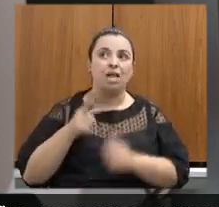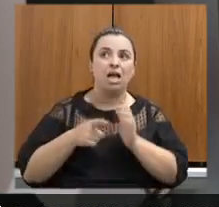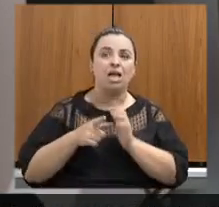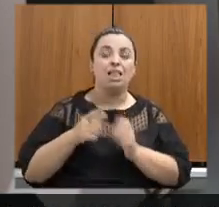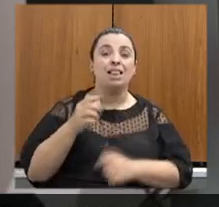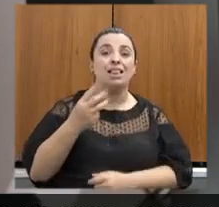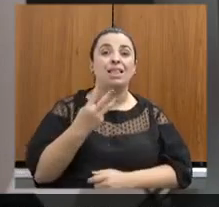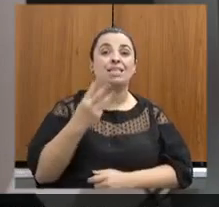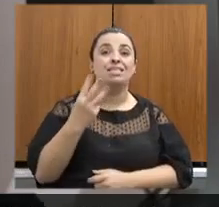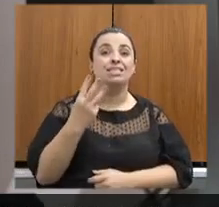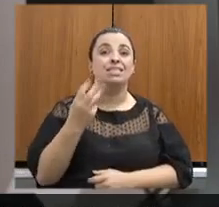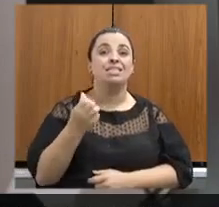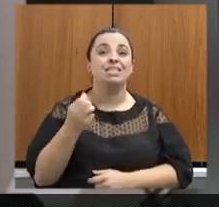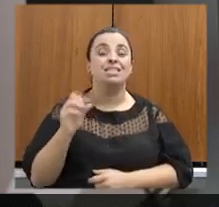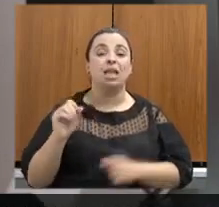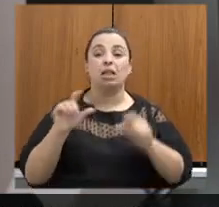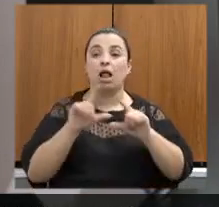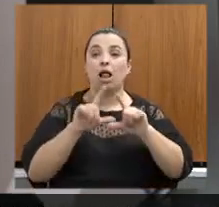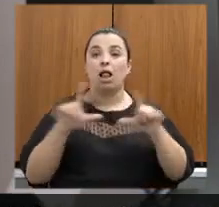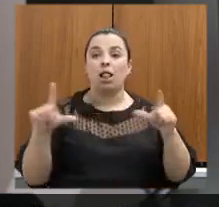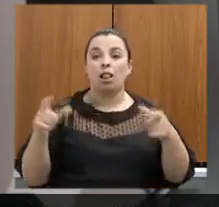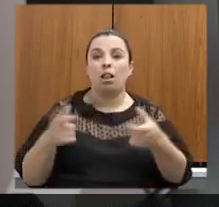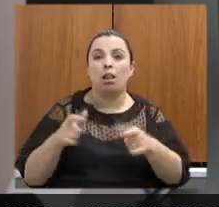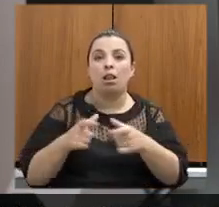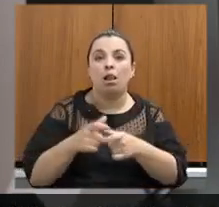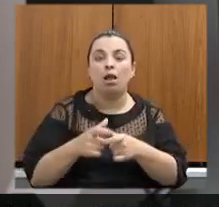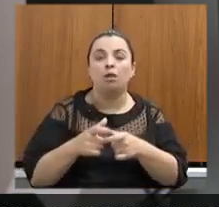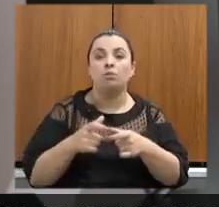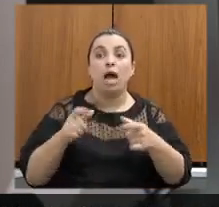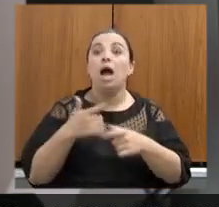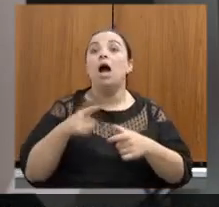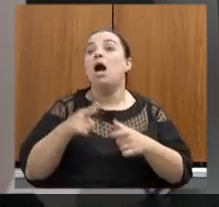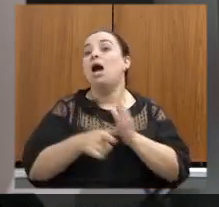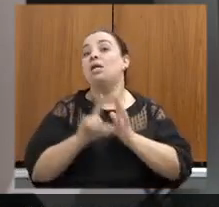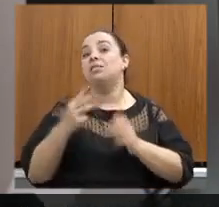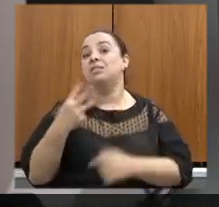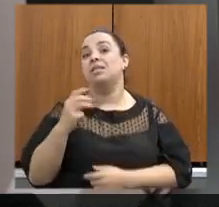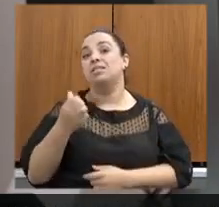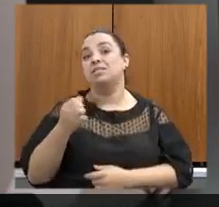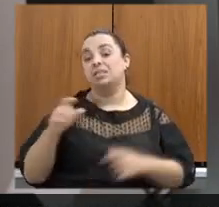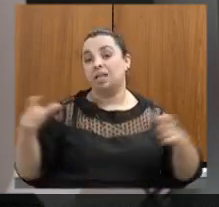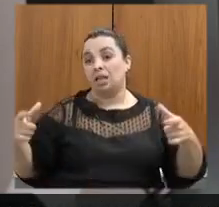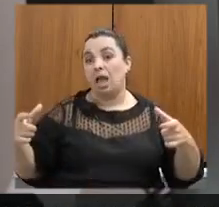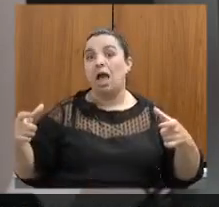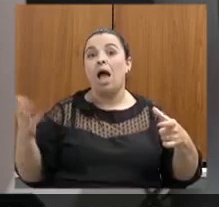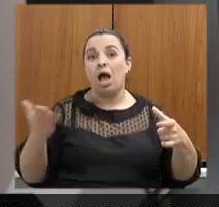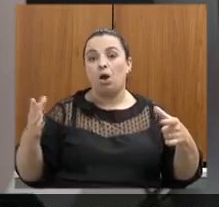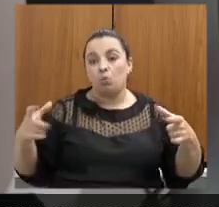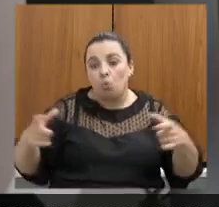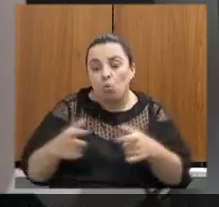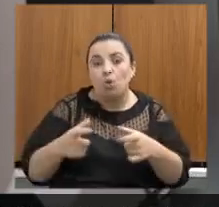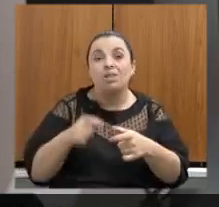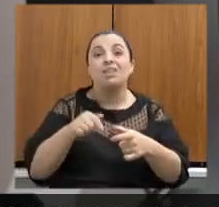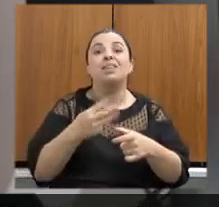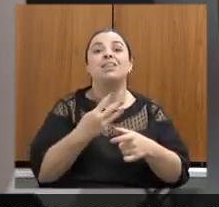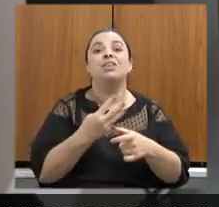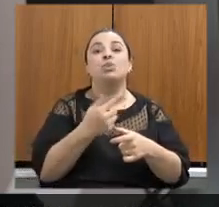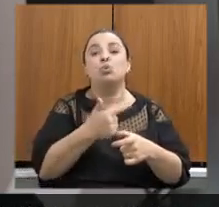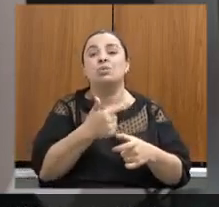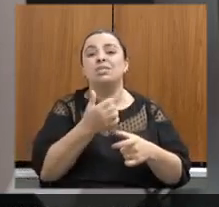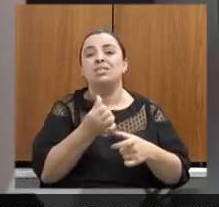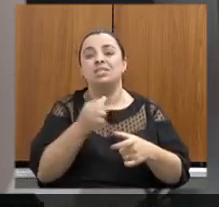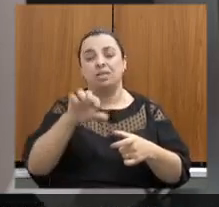início de 2019 para hoje 269 lixões no Estado de Minas Gerais e com as ações